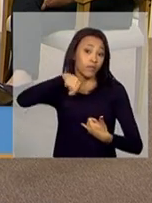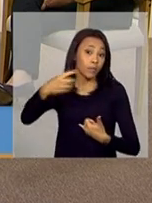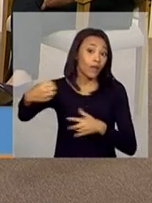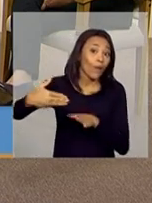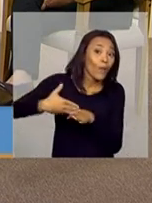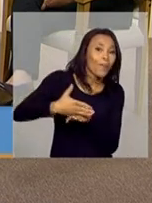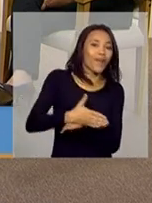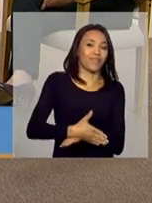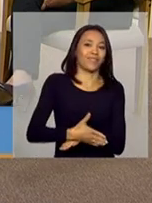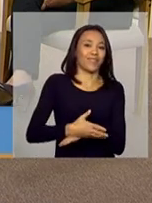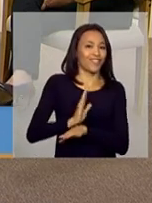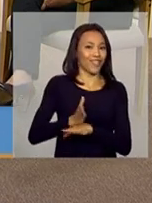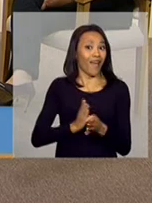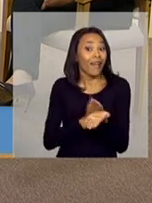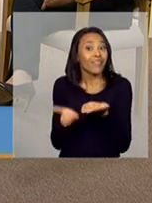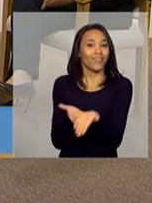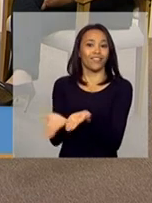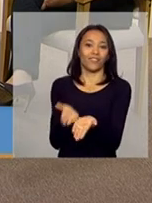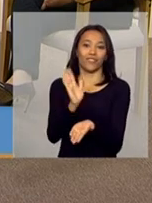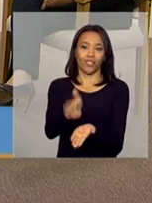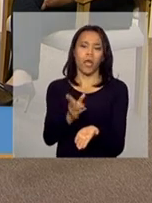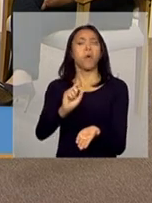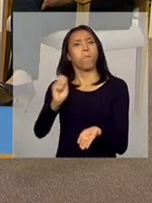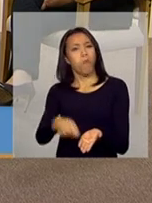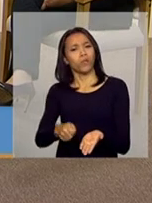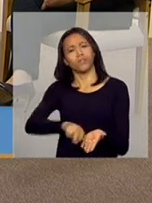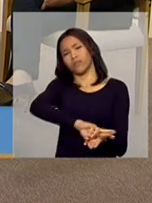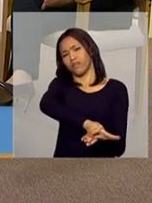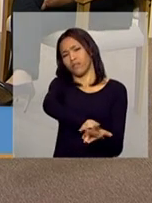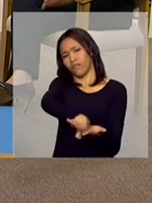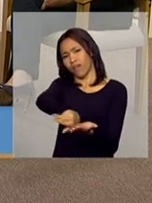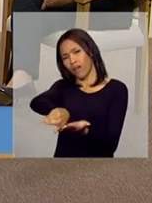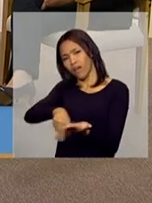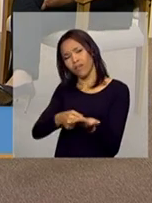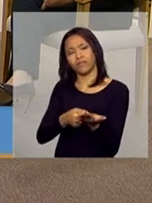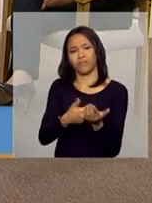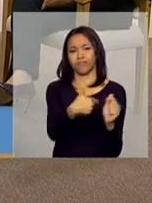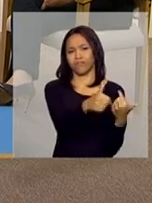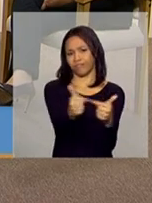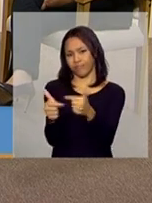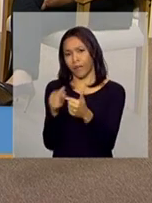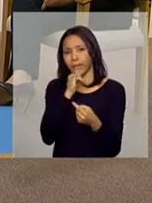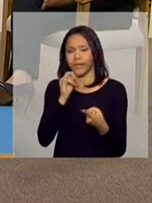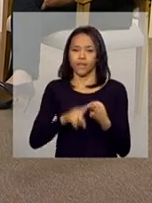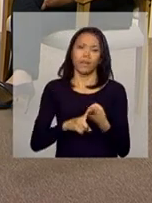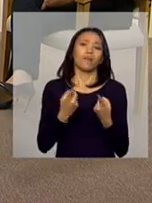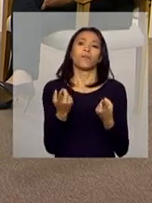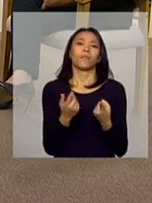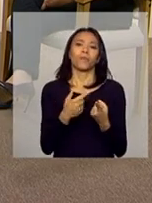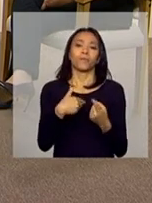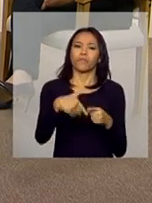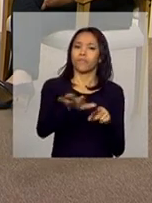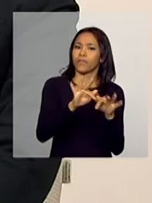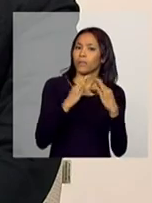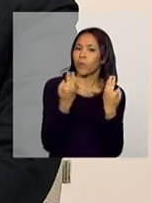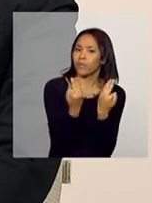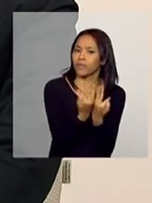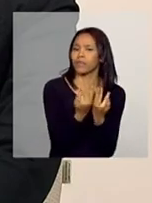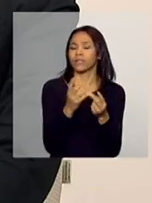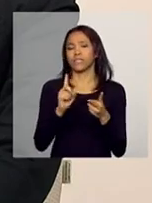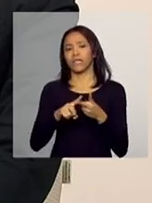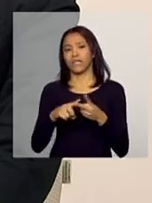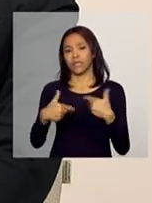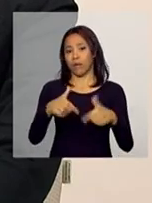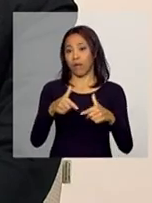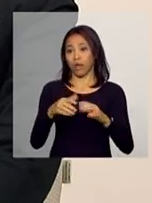partir daí ela está sendo atendida. Então, ela pode ser atendida nas diversas ações que o serviço oferta. Oficinas com famílias, ações comunitárias. Então, em